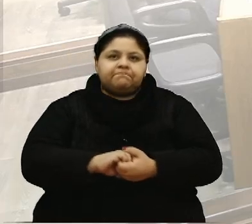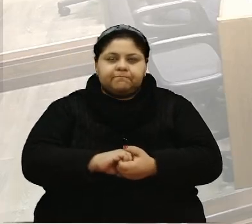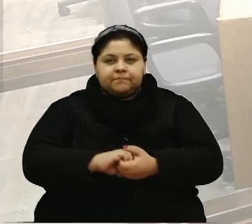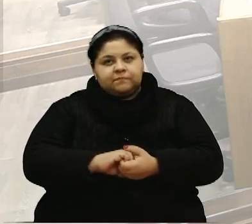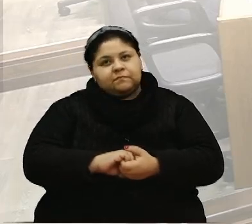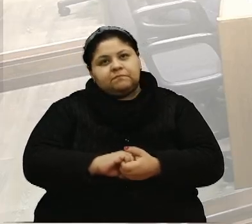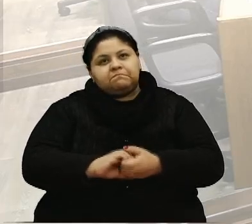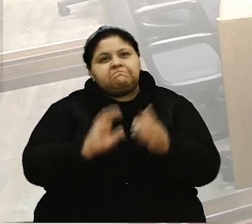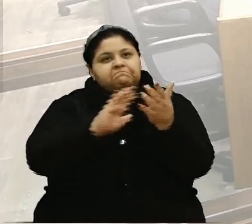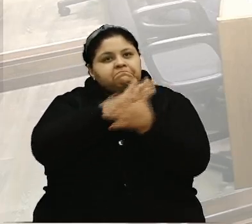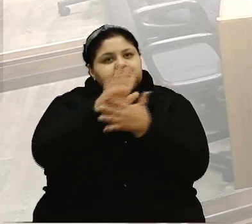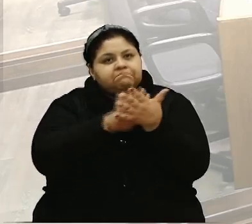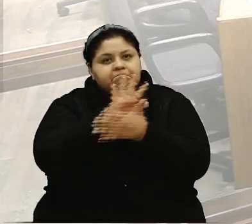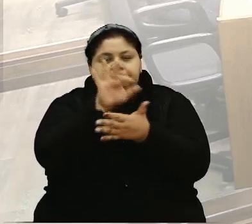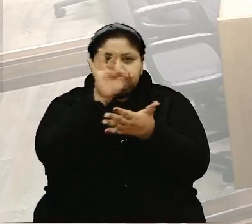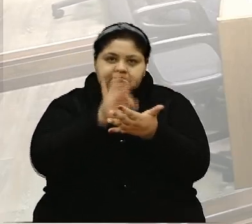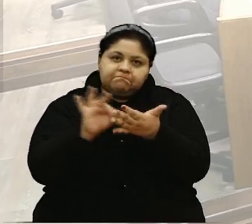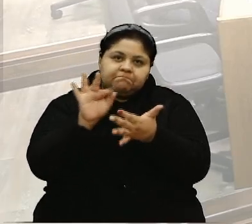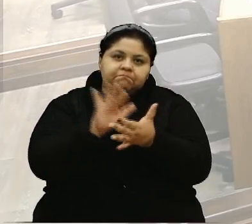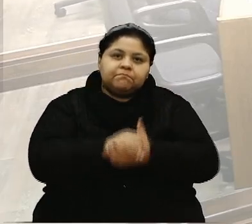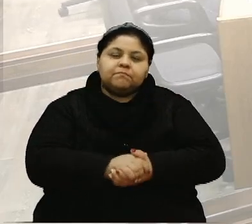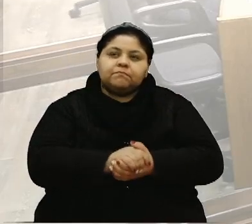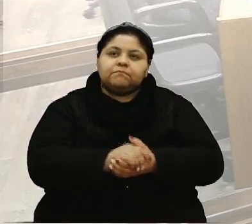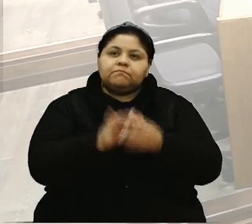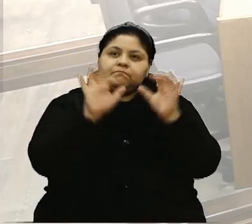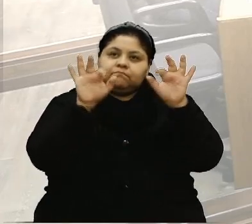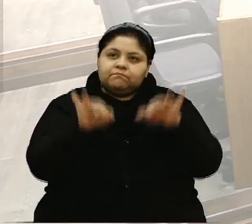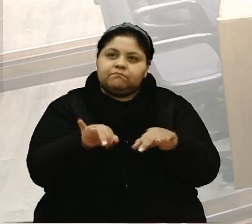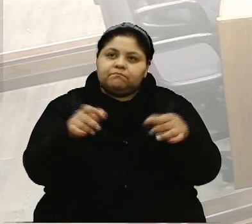Sem mais inscritos, encerramos o espaço das pequenas conversas.